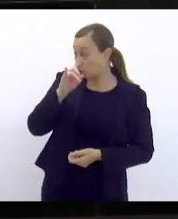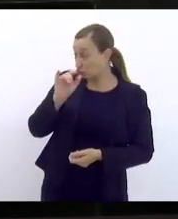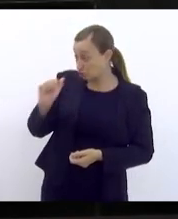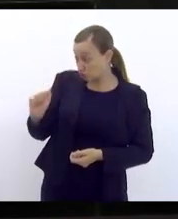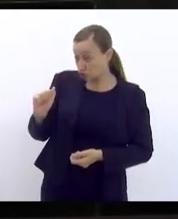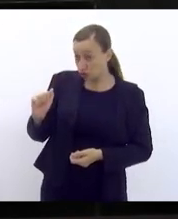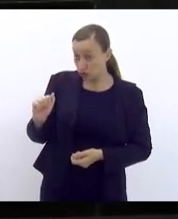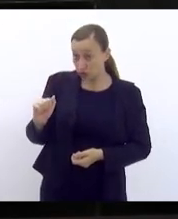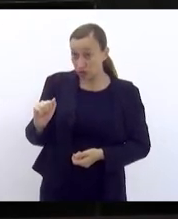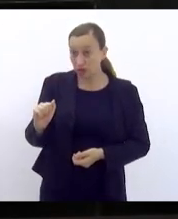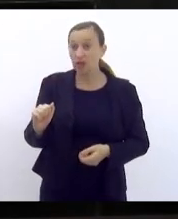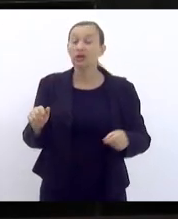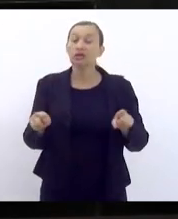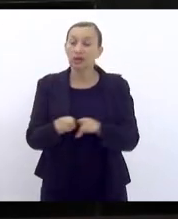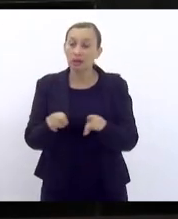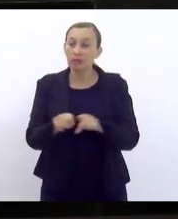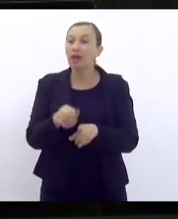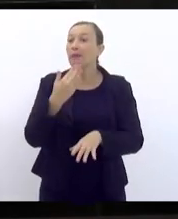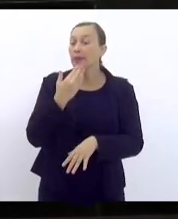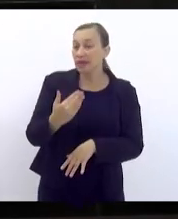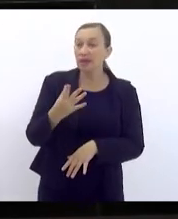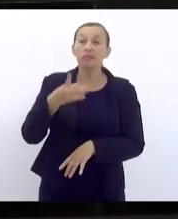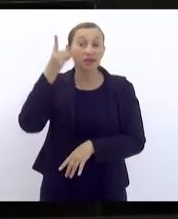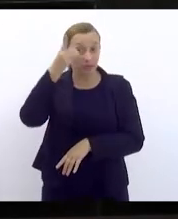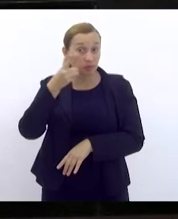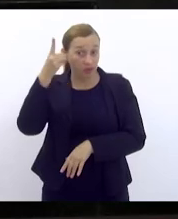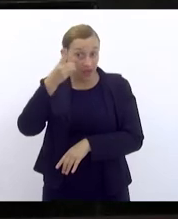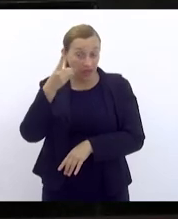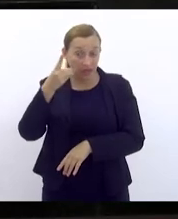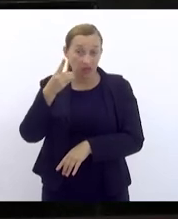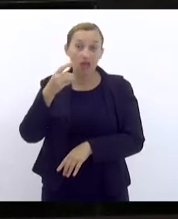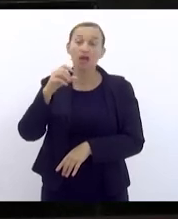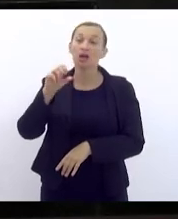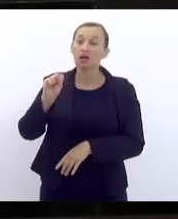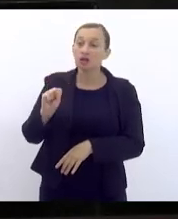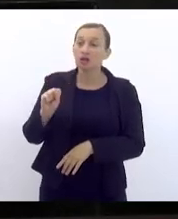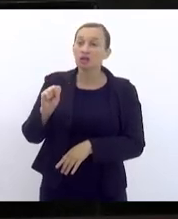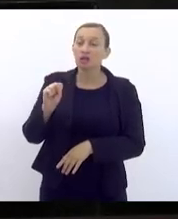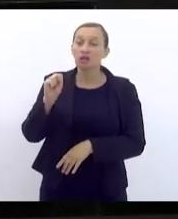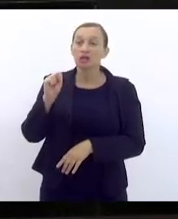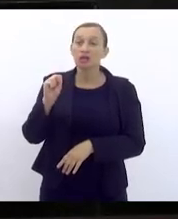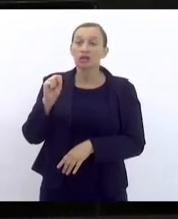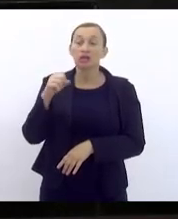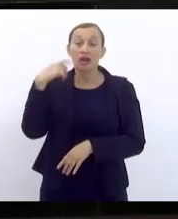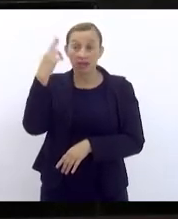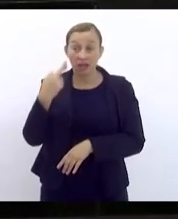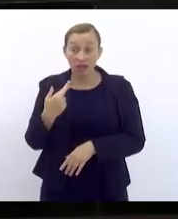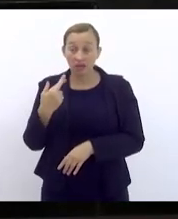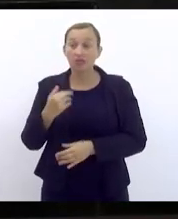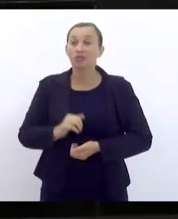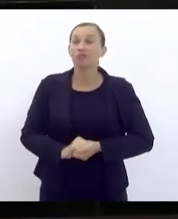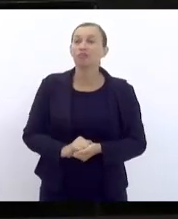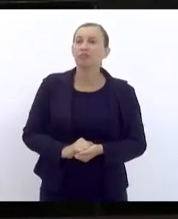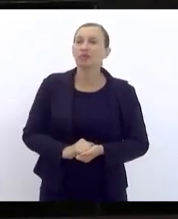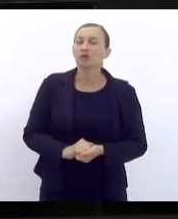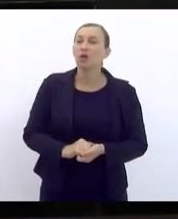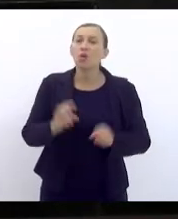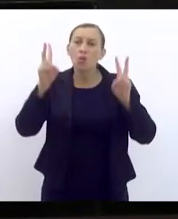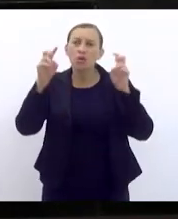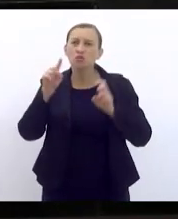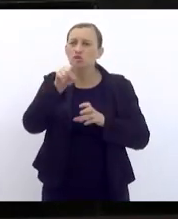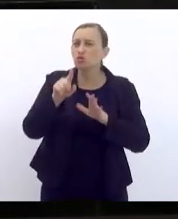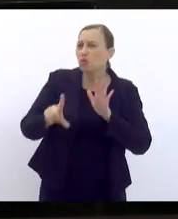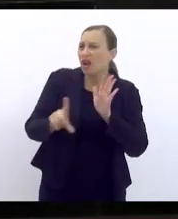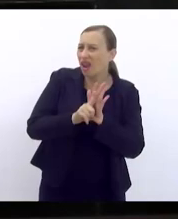sugeri para a deputada Renata Souza a questão de uma